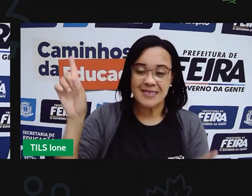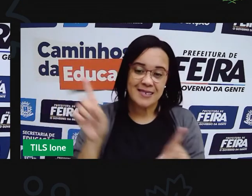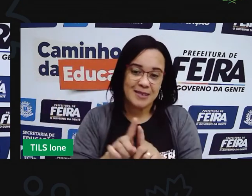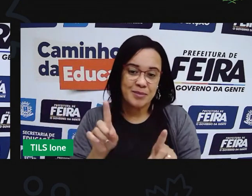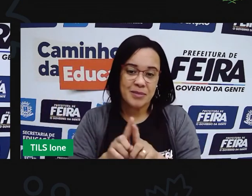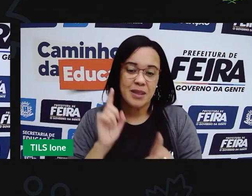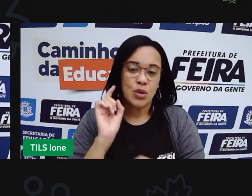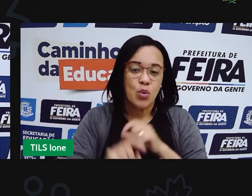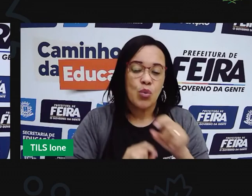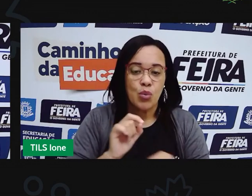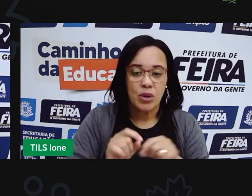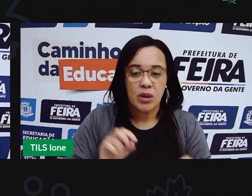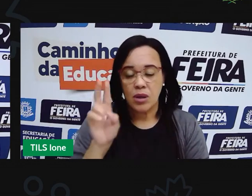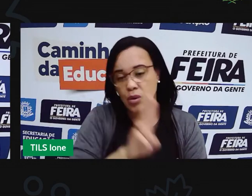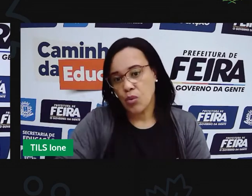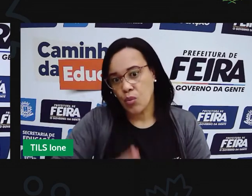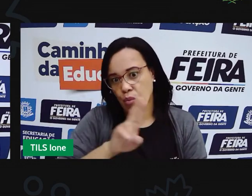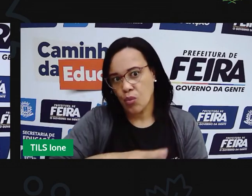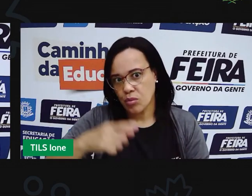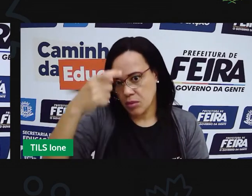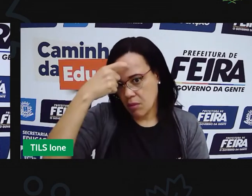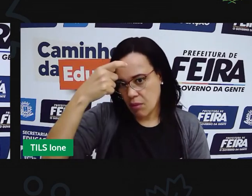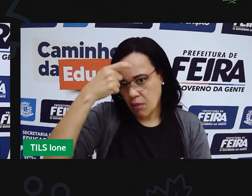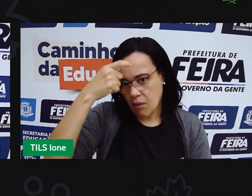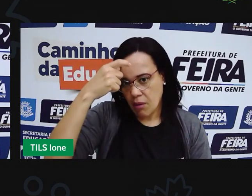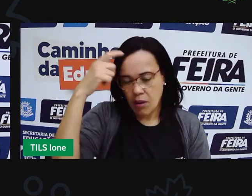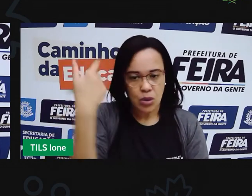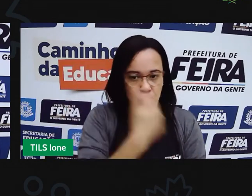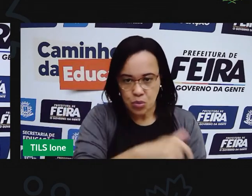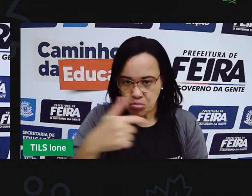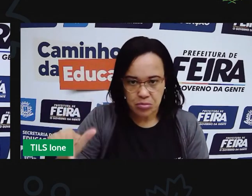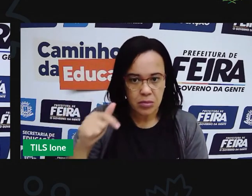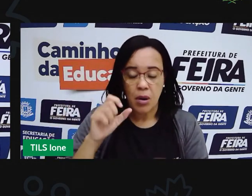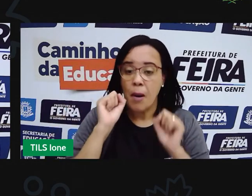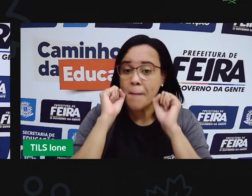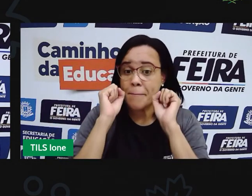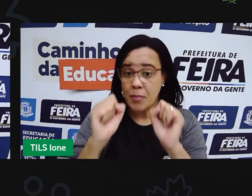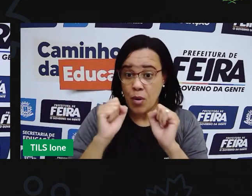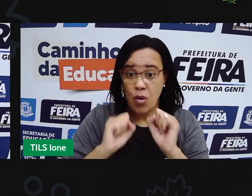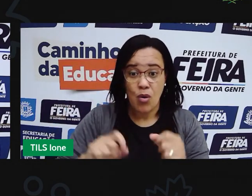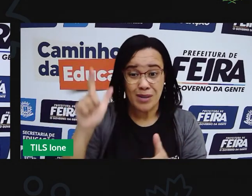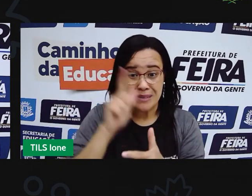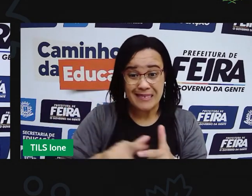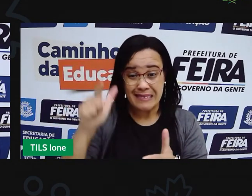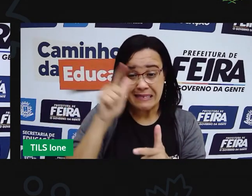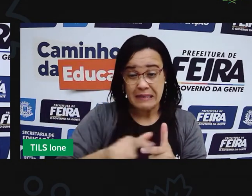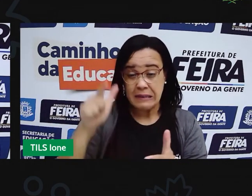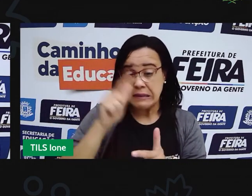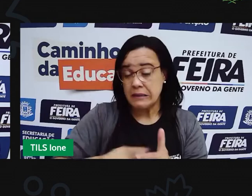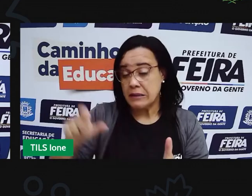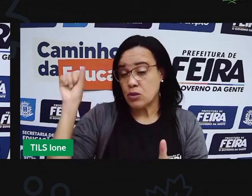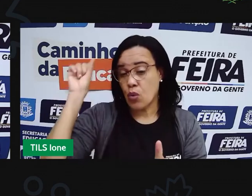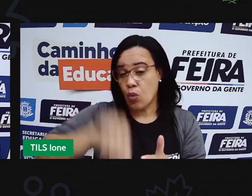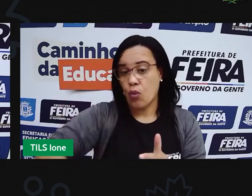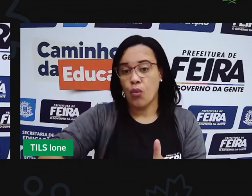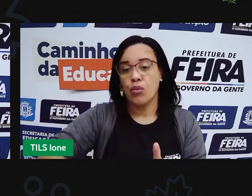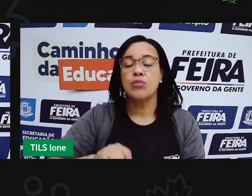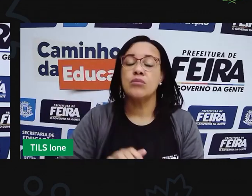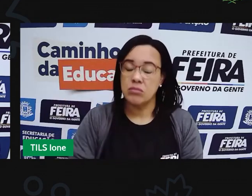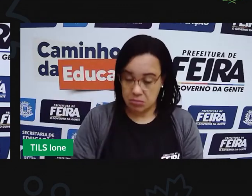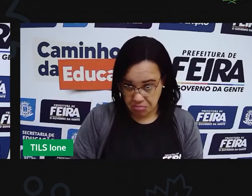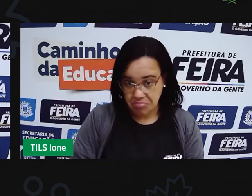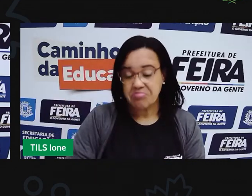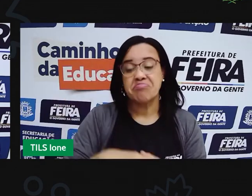como o consumo exagerado pode de aumentar a produção deles. Pode trazer um impacto